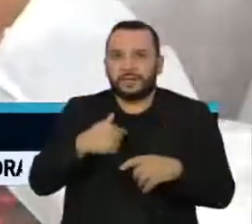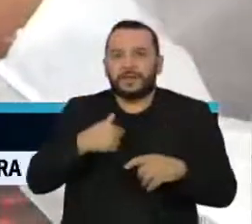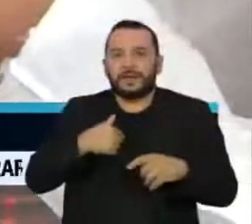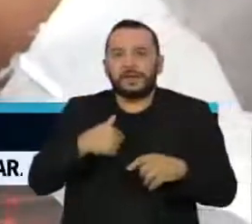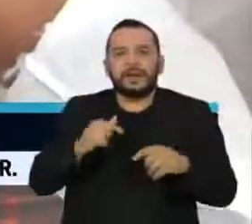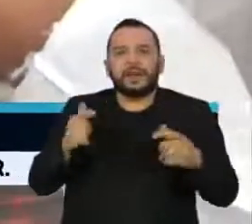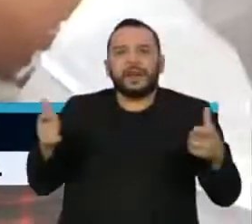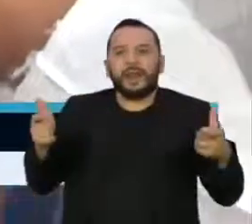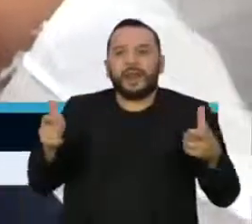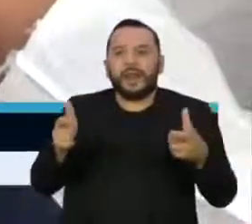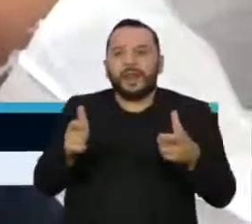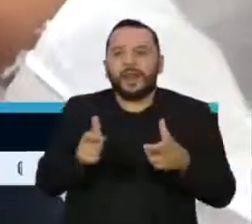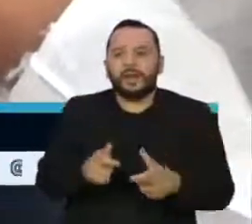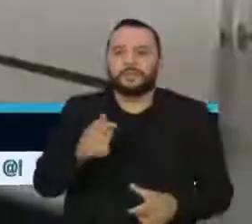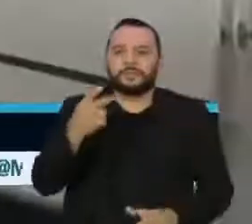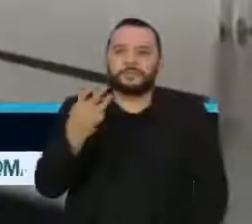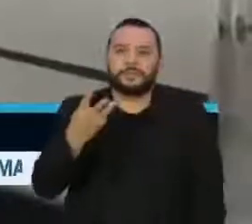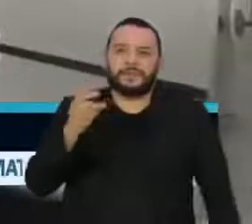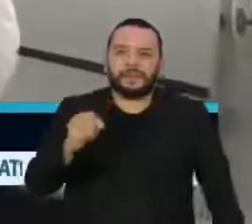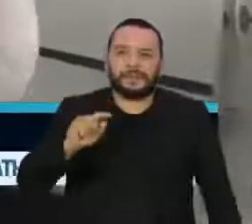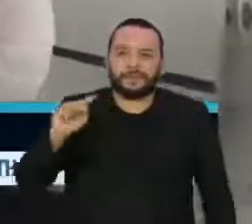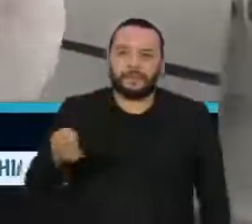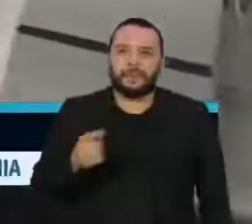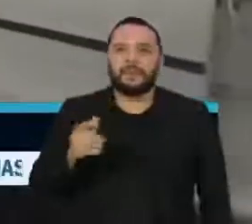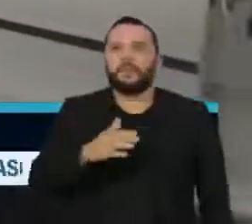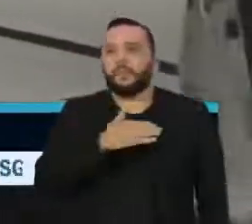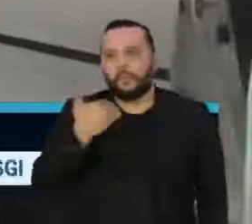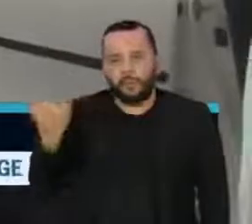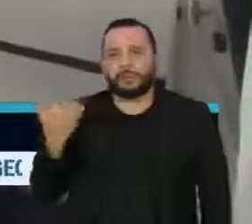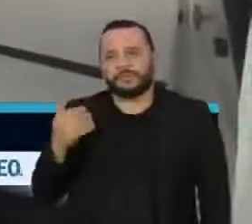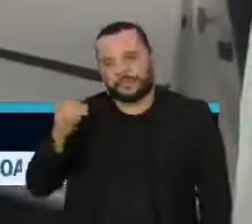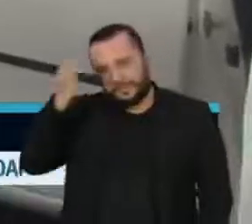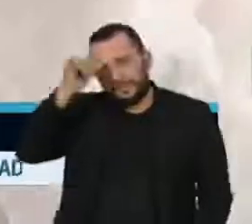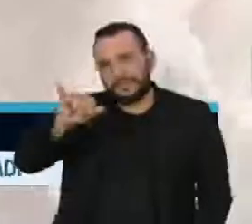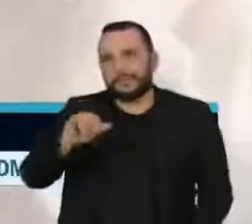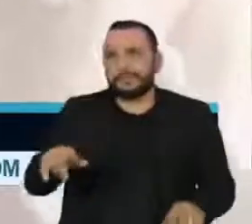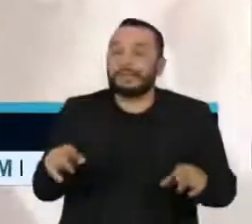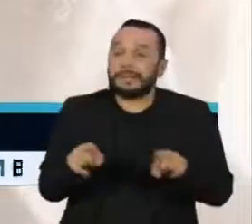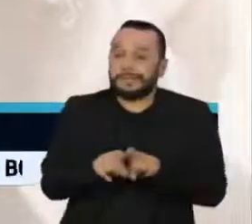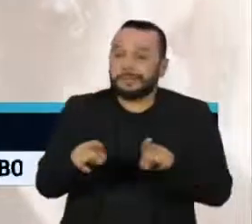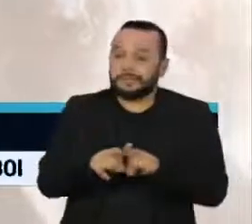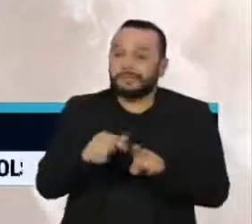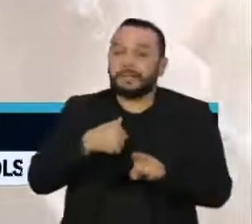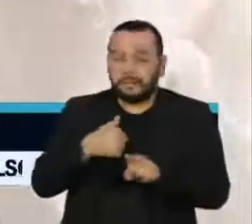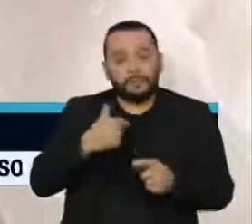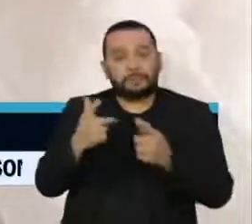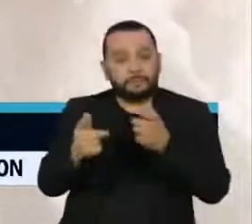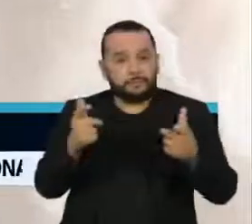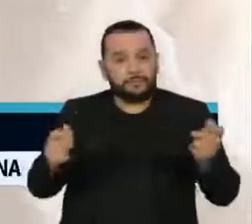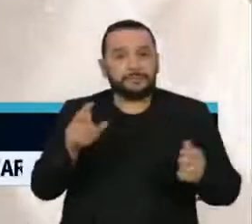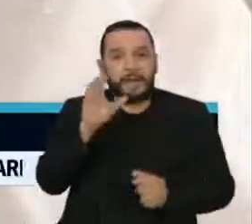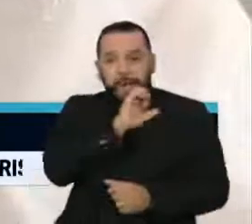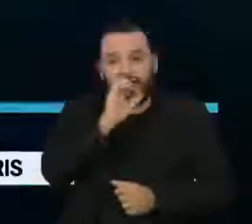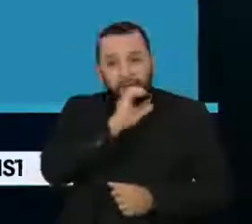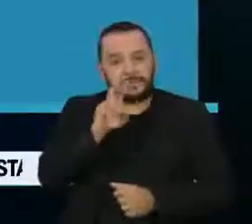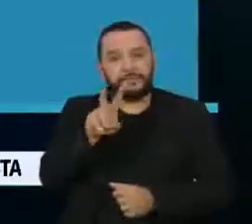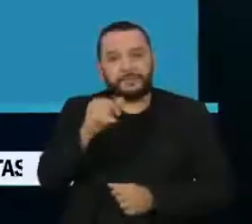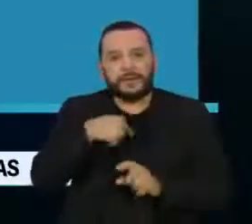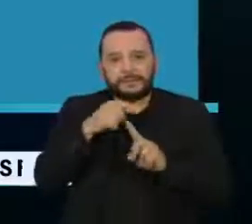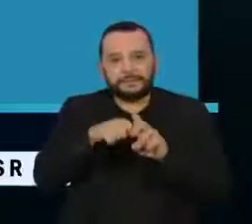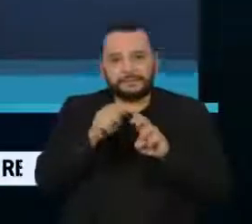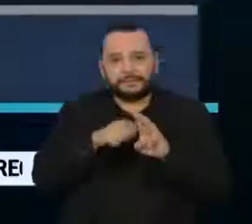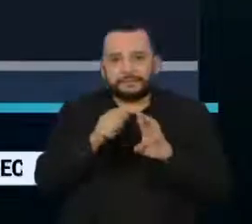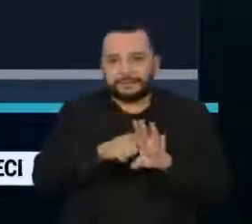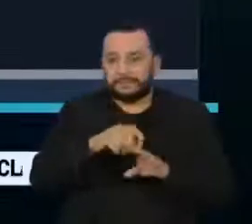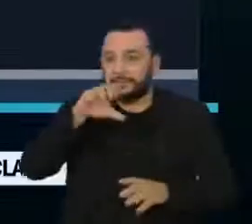de quase 30 mil óbitos. O ritmo de vacinação deve ficar mais acelerado nos próximos meses. Pelo